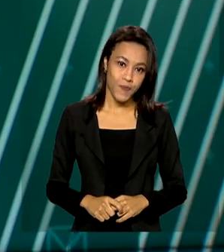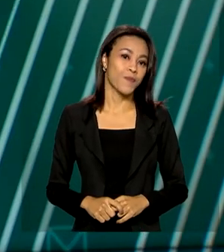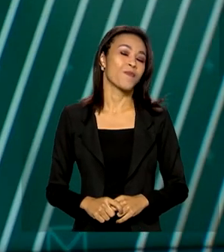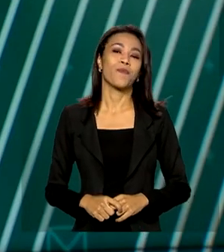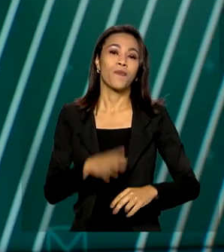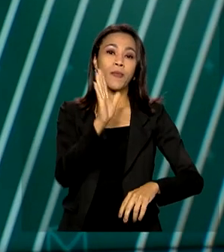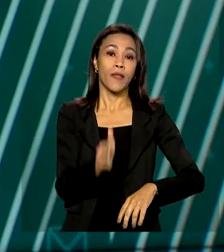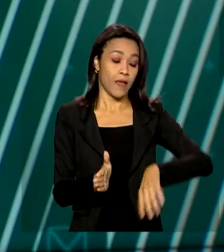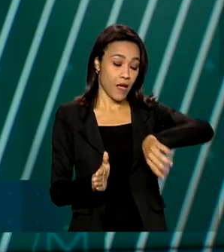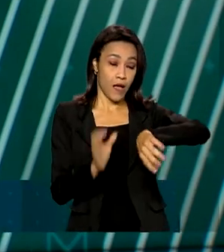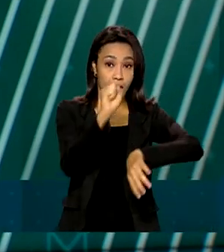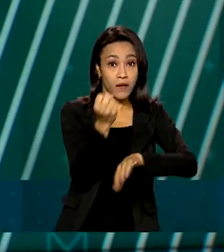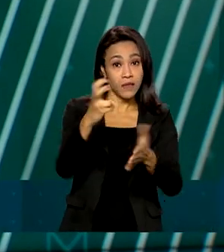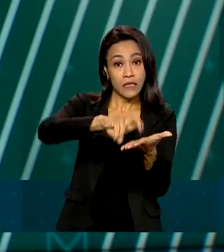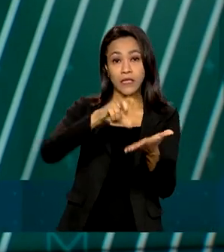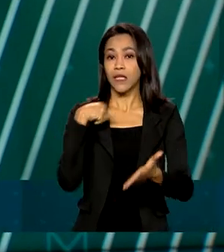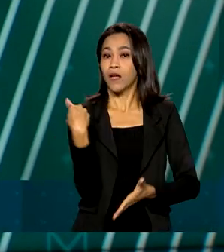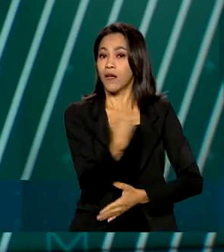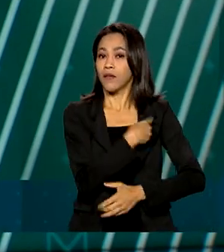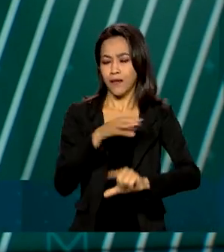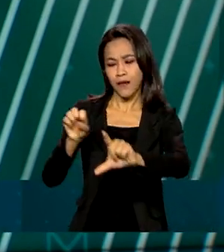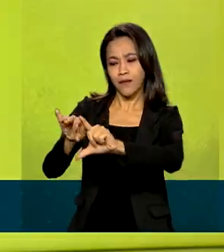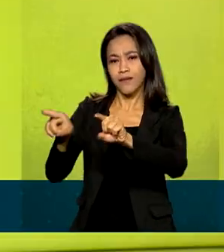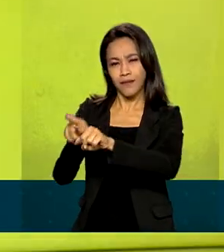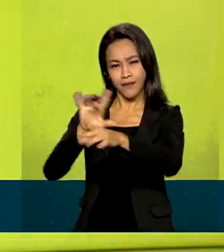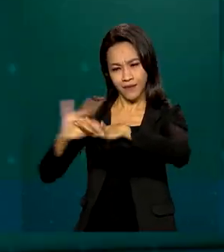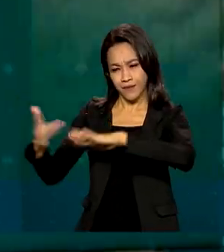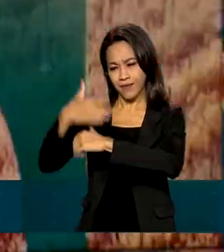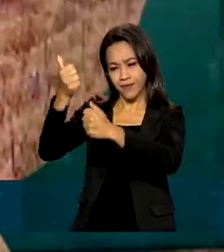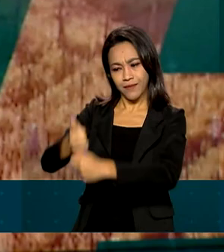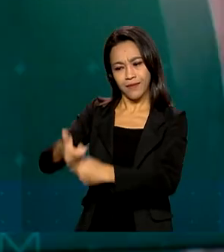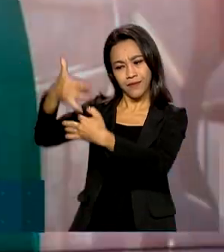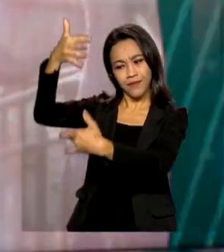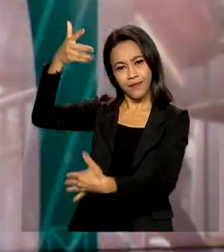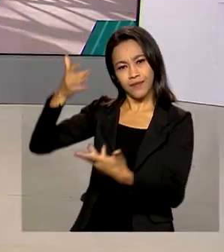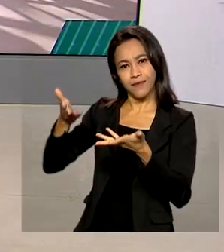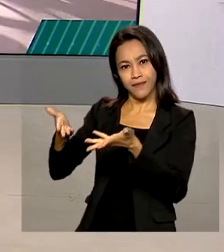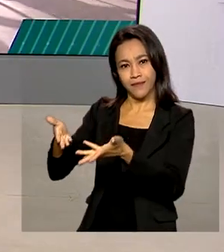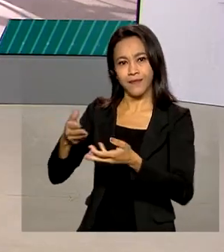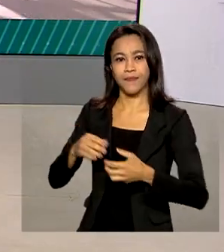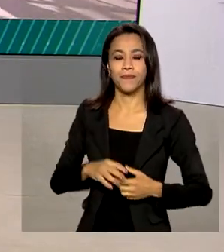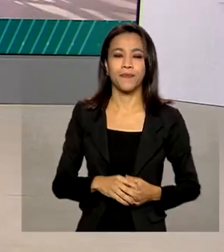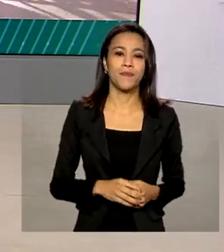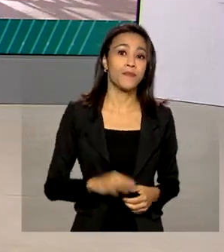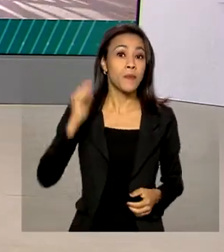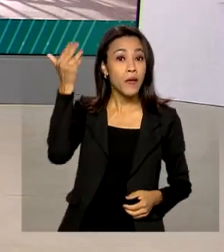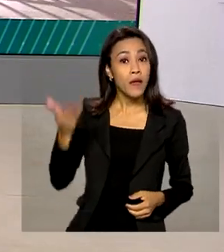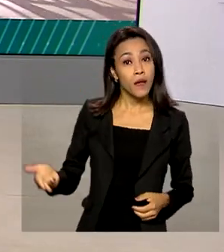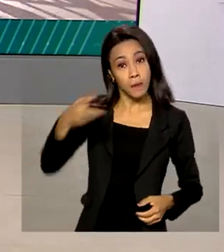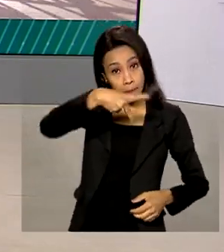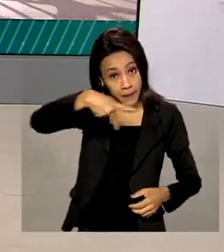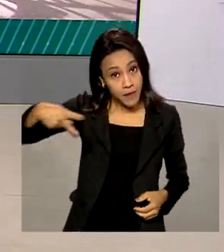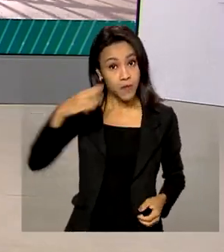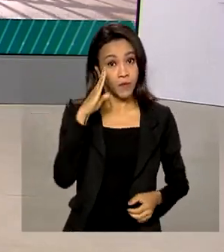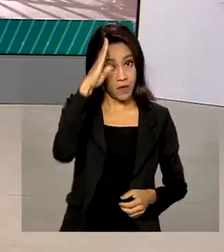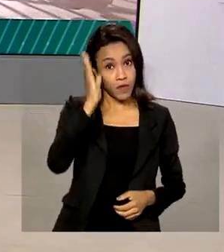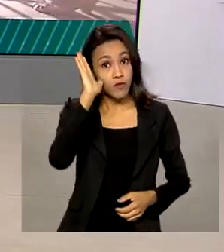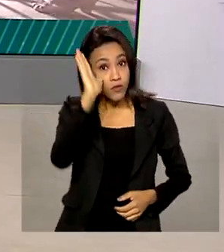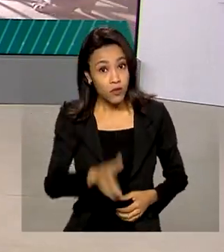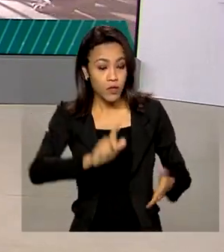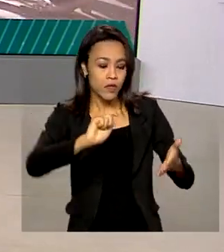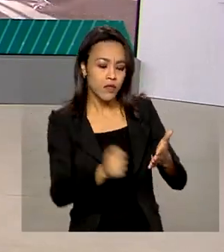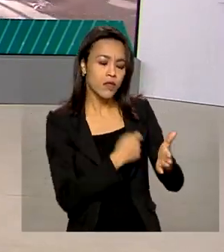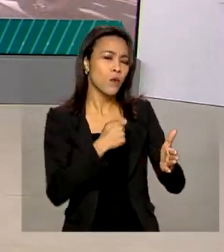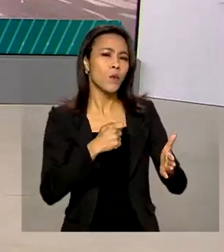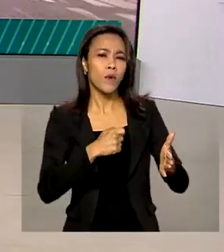Oito horas da manhã, estamos ao vivo também pelas redes sociais. O presidente Jair Bolsonaro sancionou